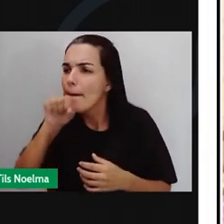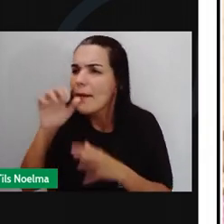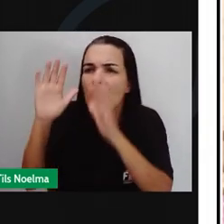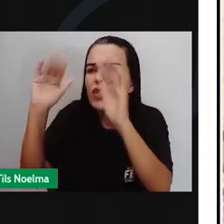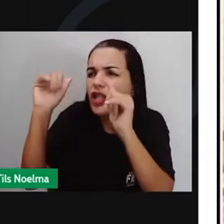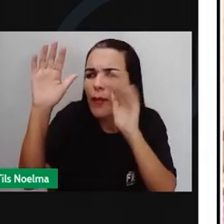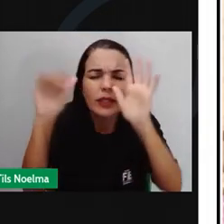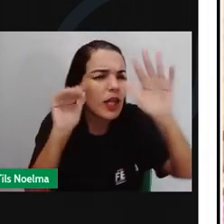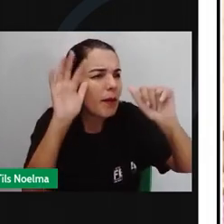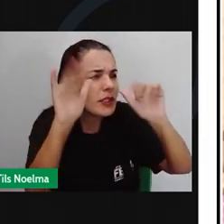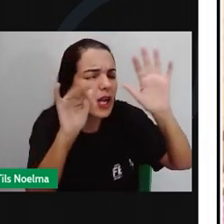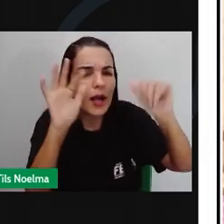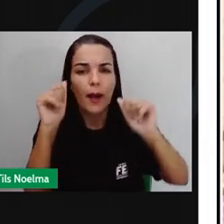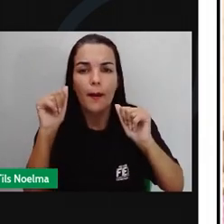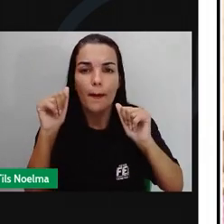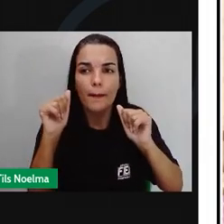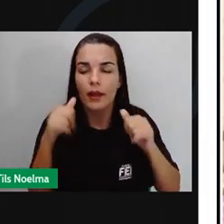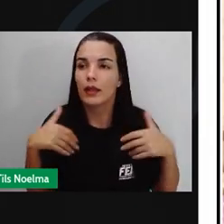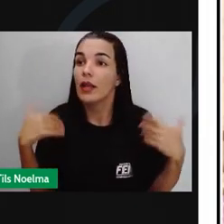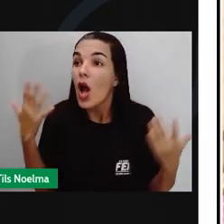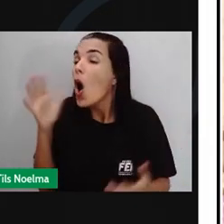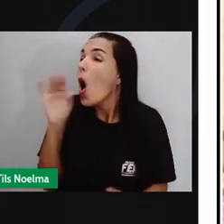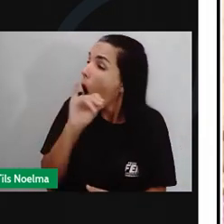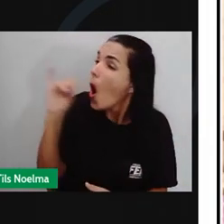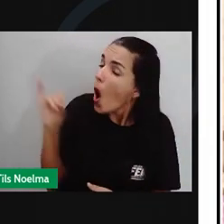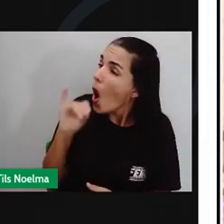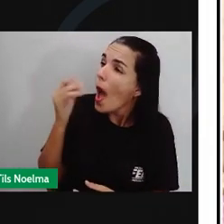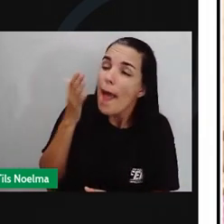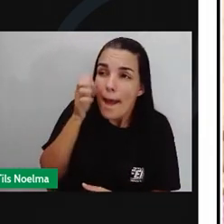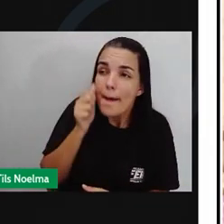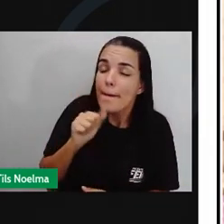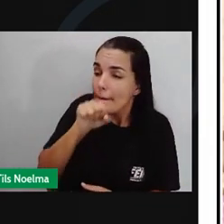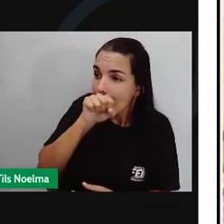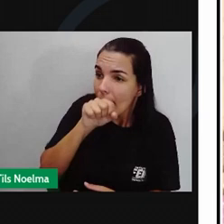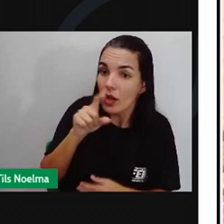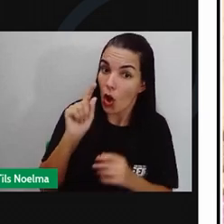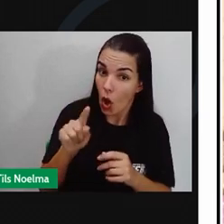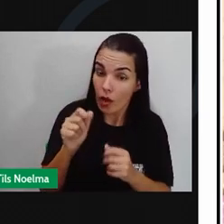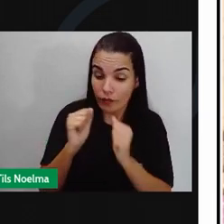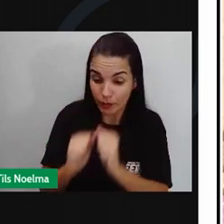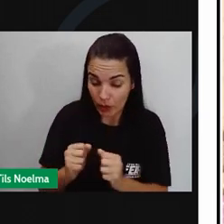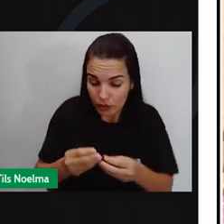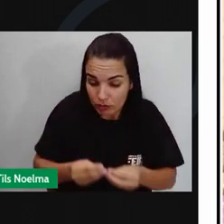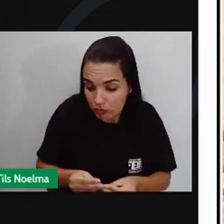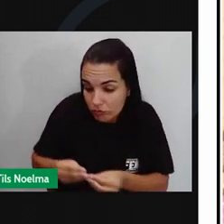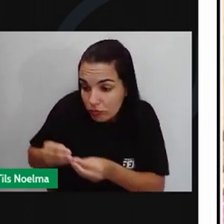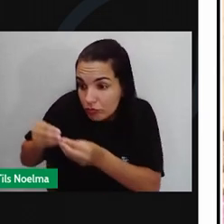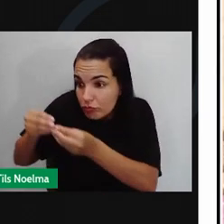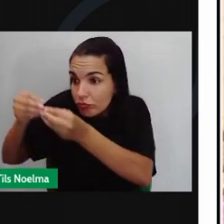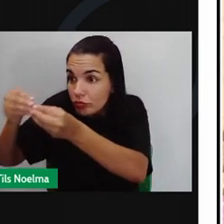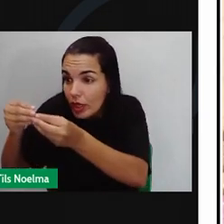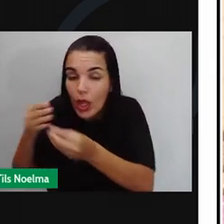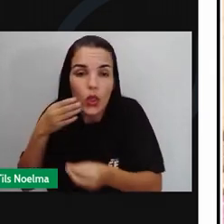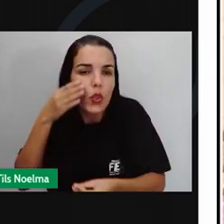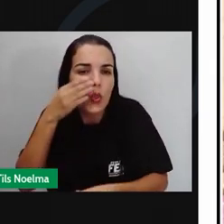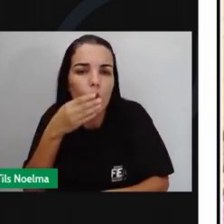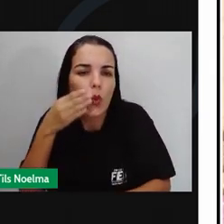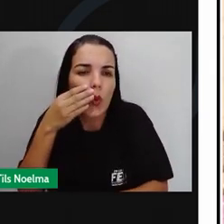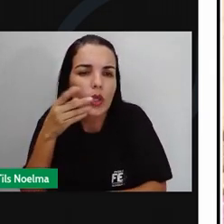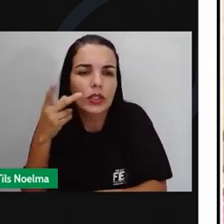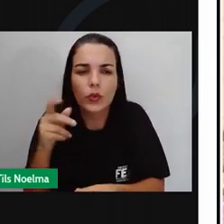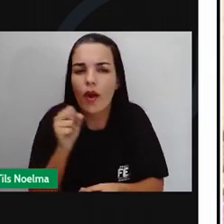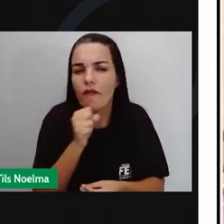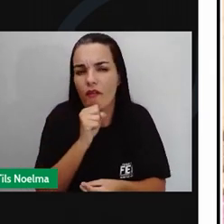vermelho Sim, mamãe Leve esses doces para a sua vovó Ela está muito